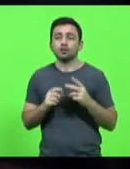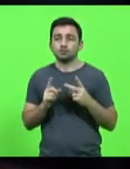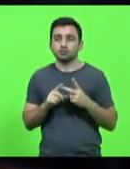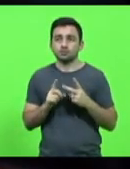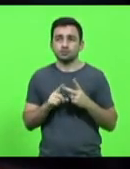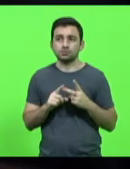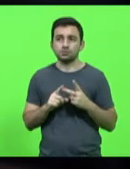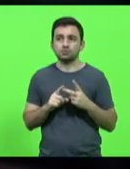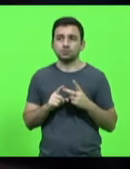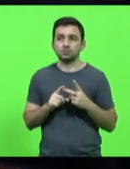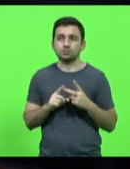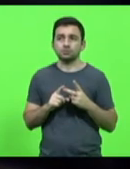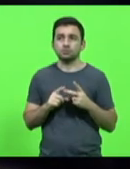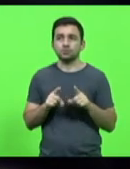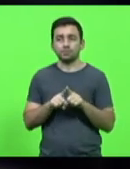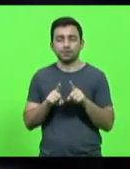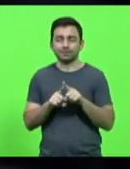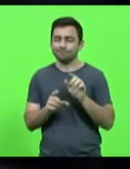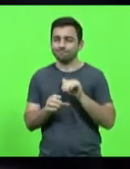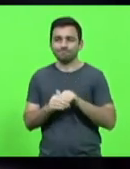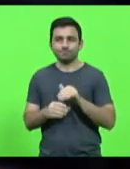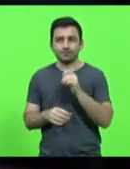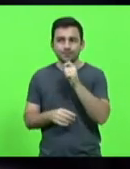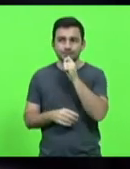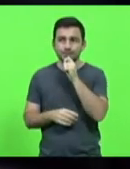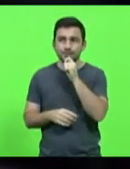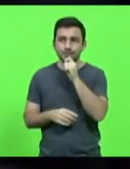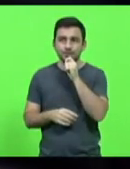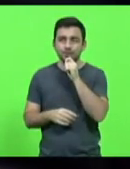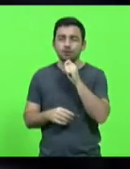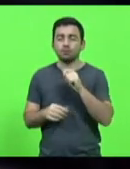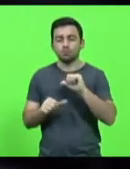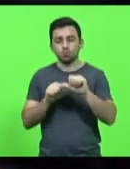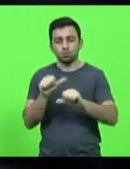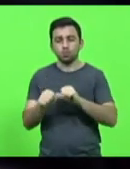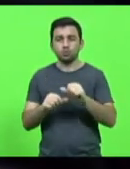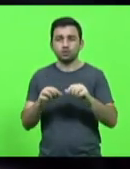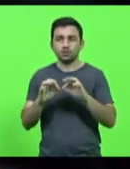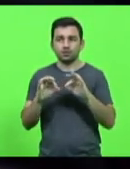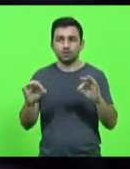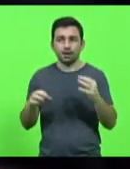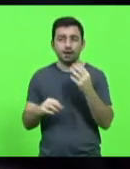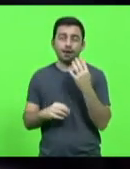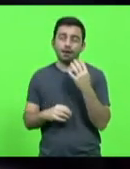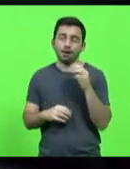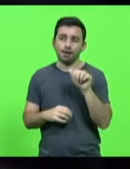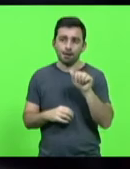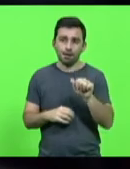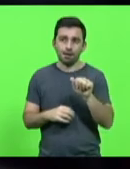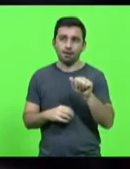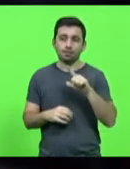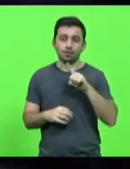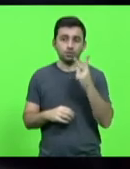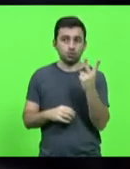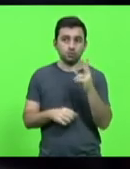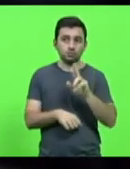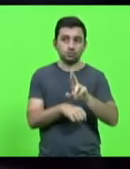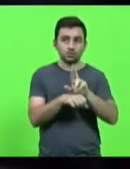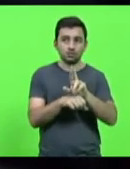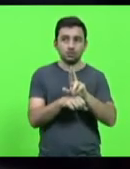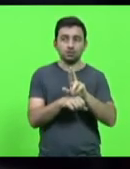que acabou não sendo votada, ela modifica a linha A, que tinha dois representantes, retiram um